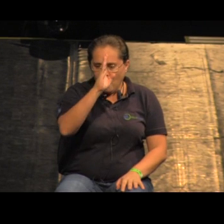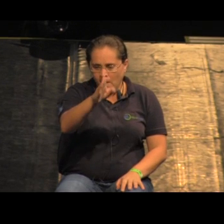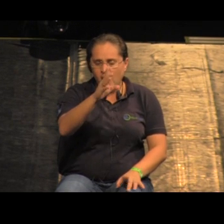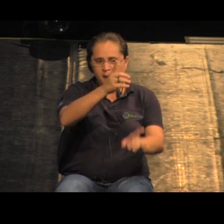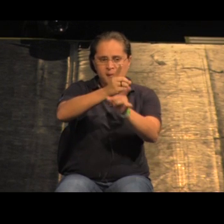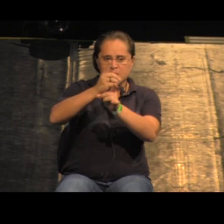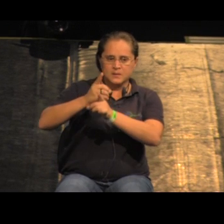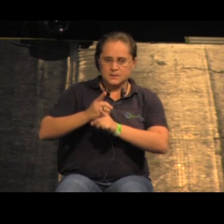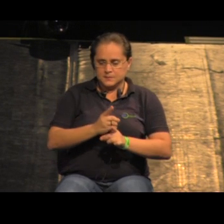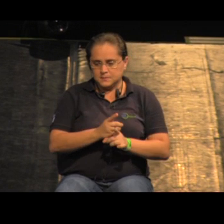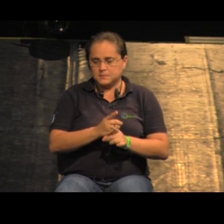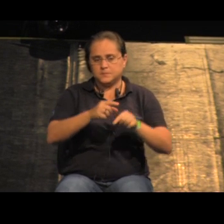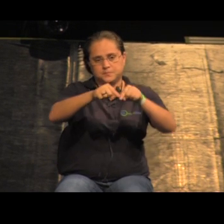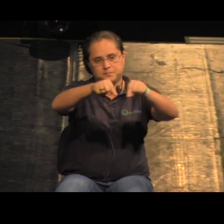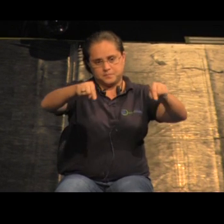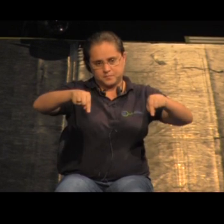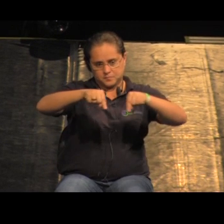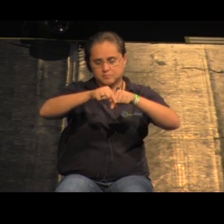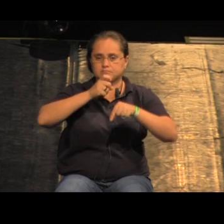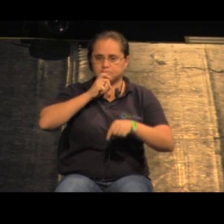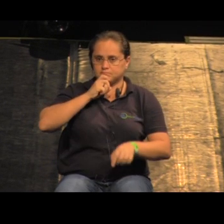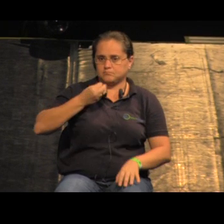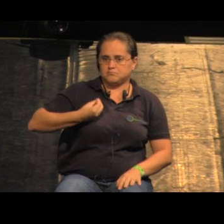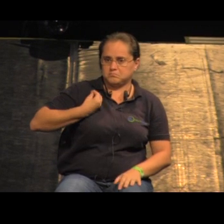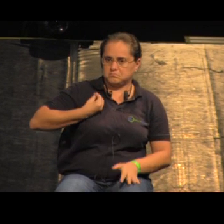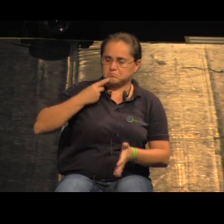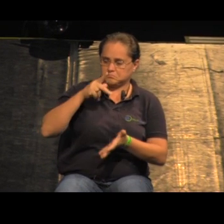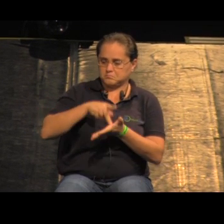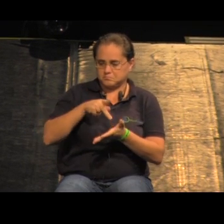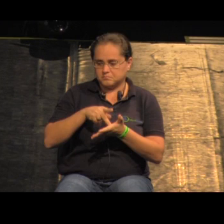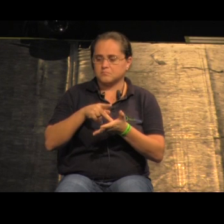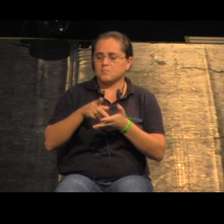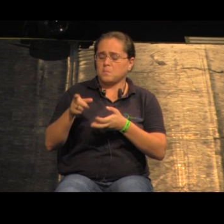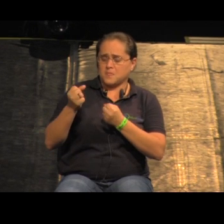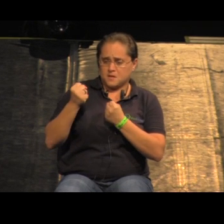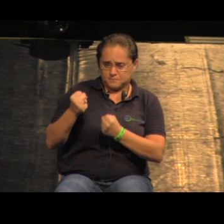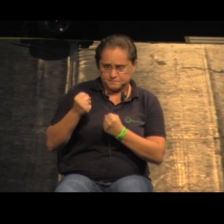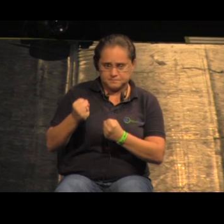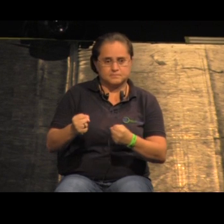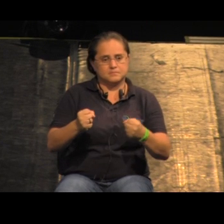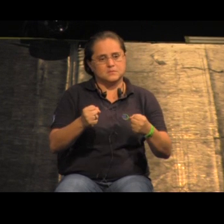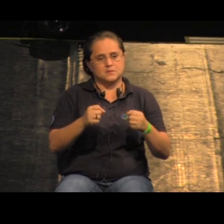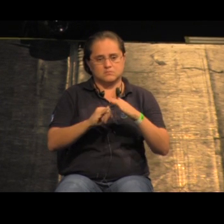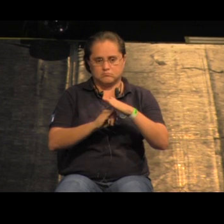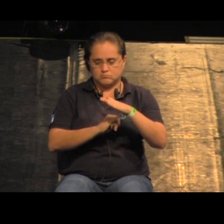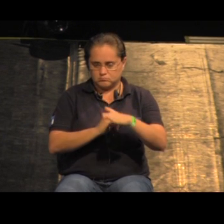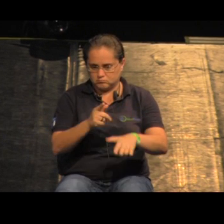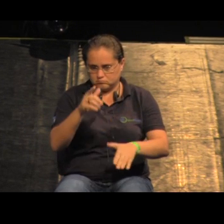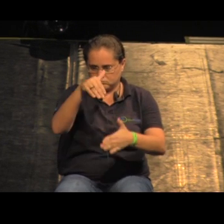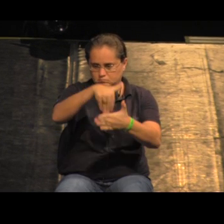de encontro e áreas verdes existentes, o fortalecimento dessas identidades,